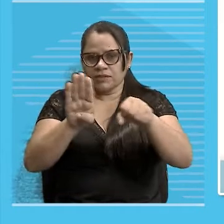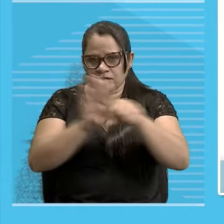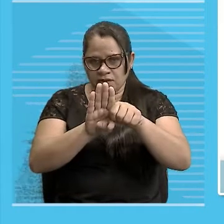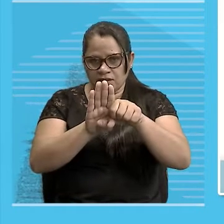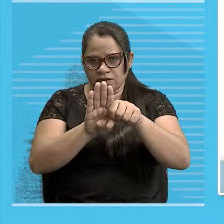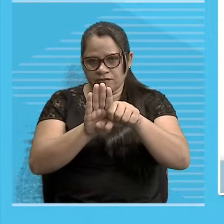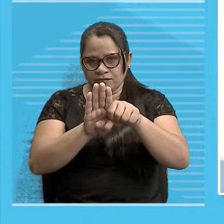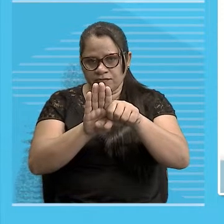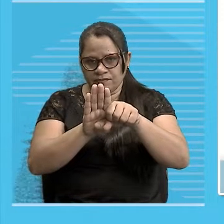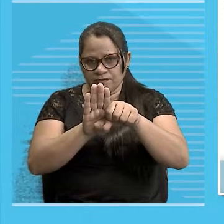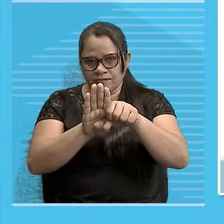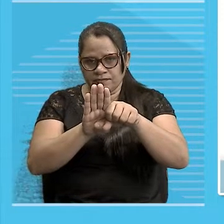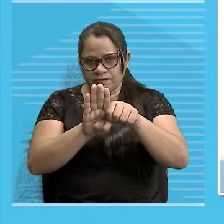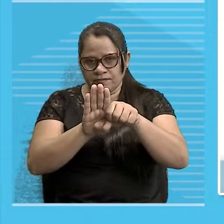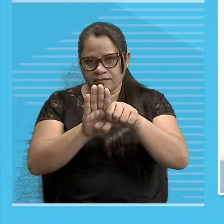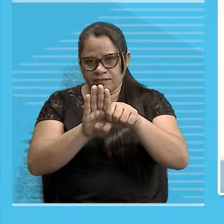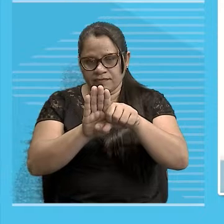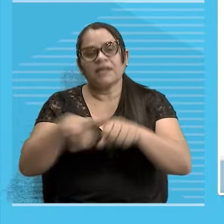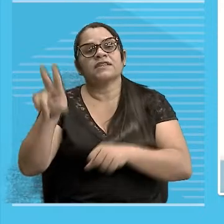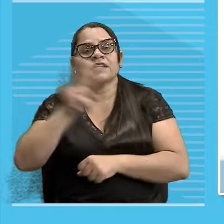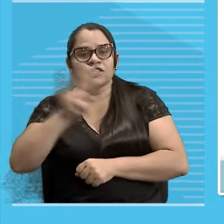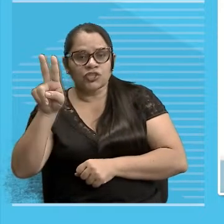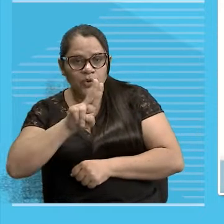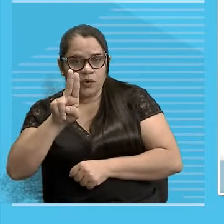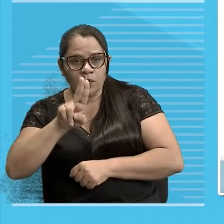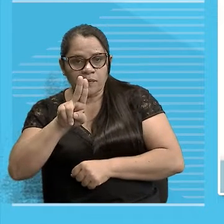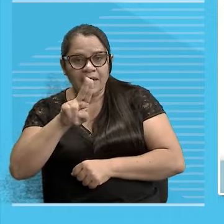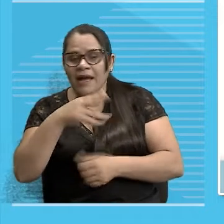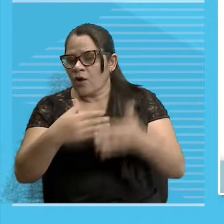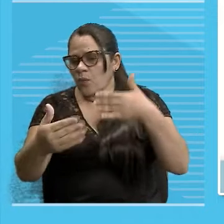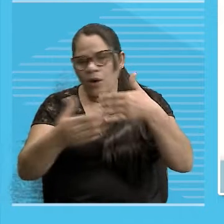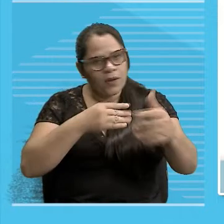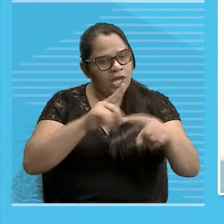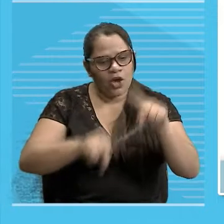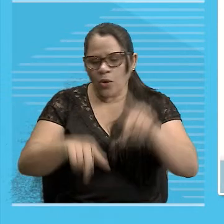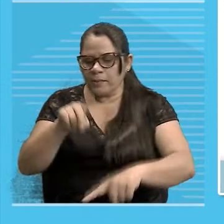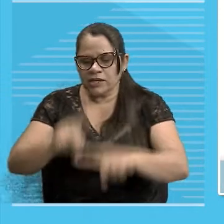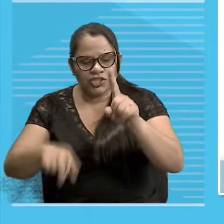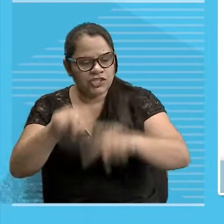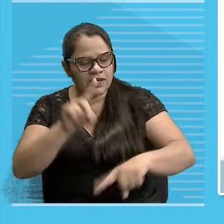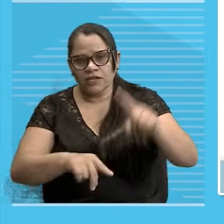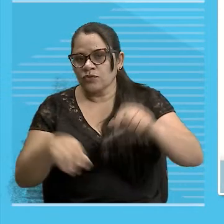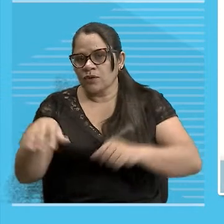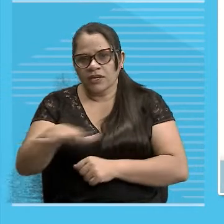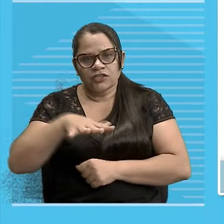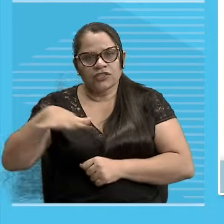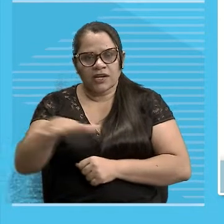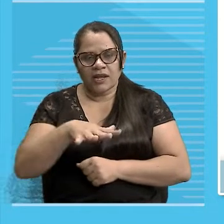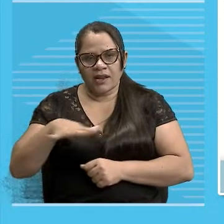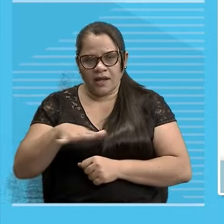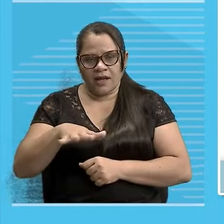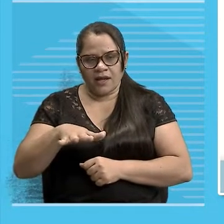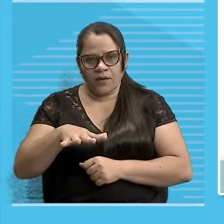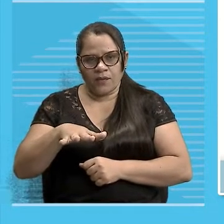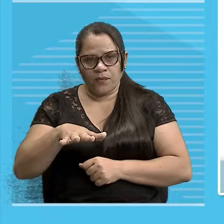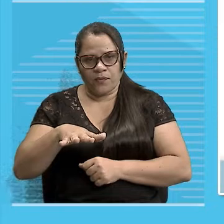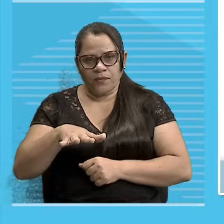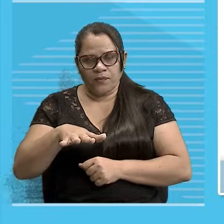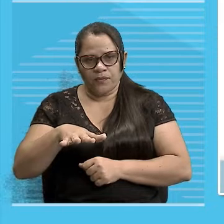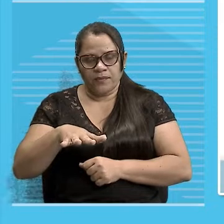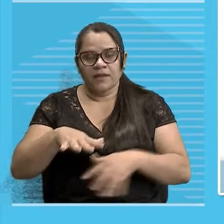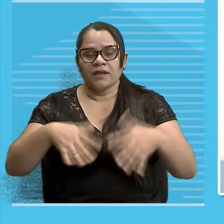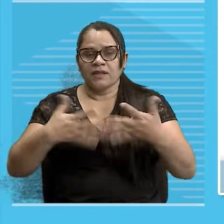todo e qualquer elemento Que você conheça Que você venha a conhecer Ao longo de sua vida Que está até depois dela, bebê